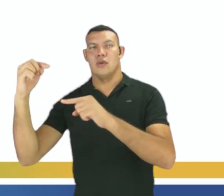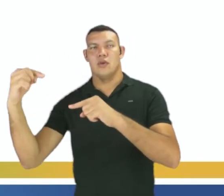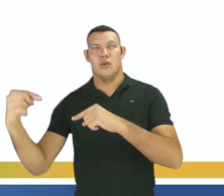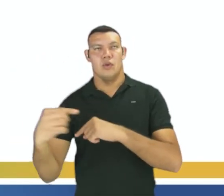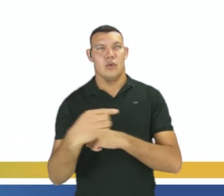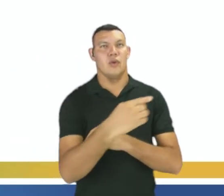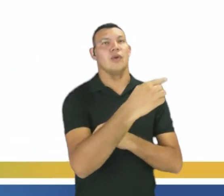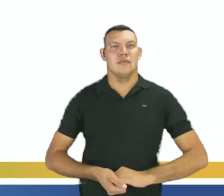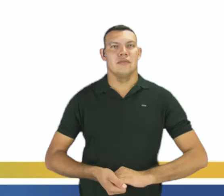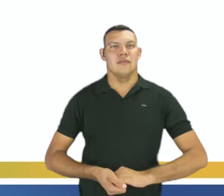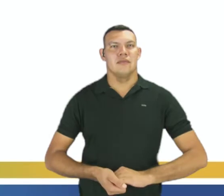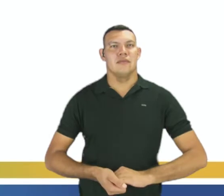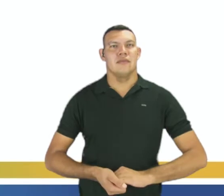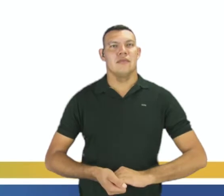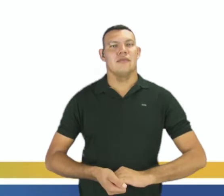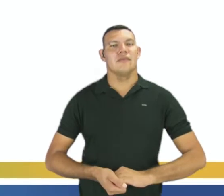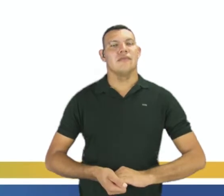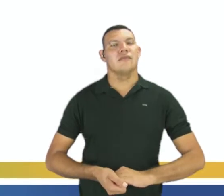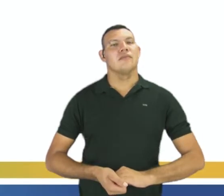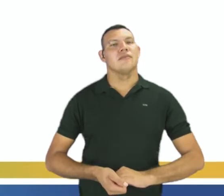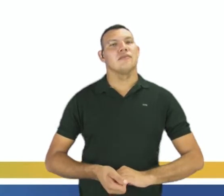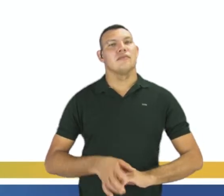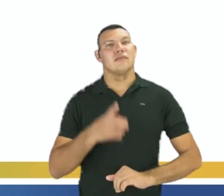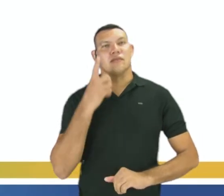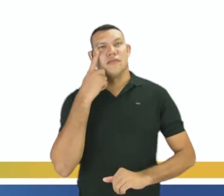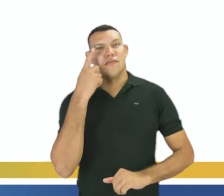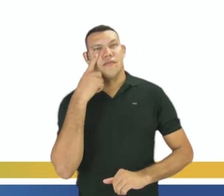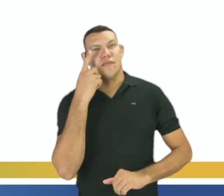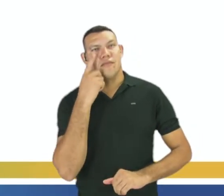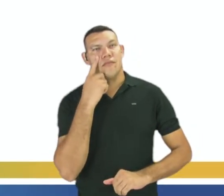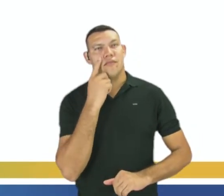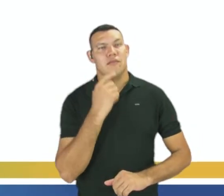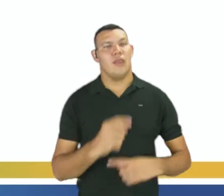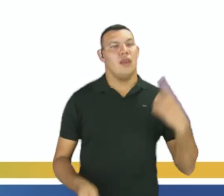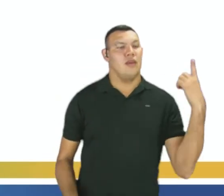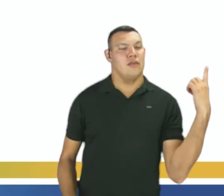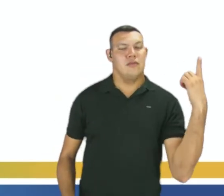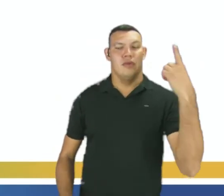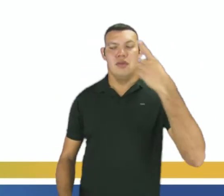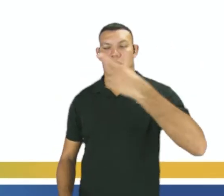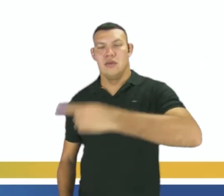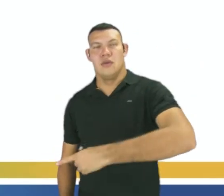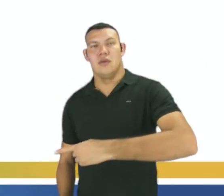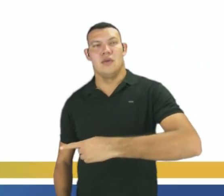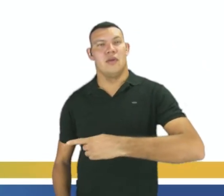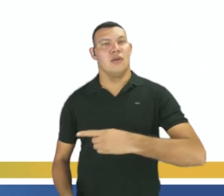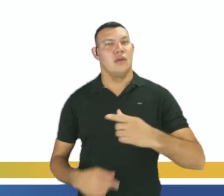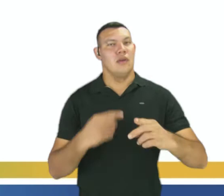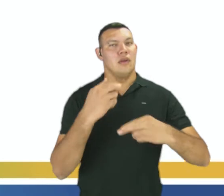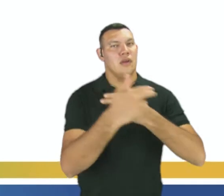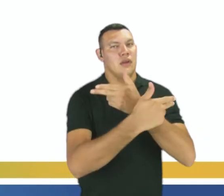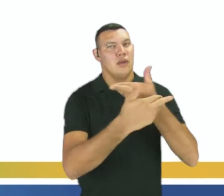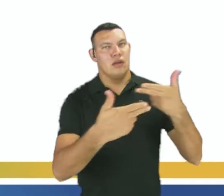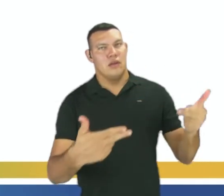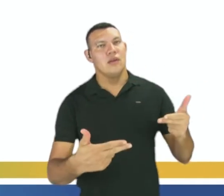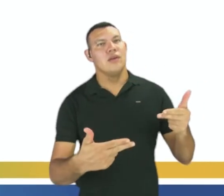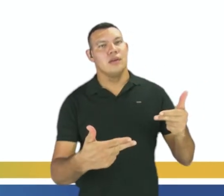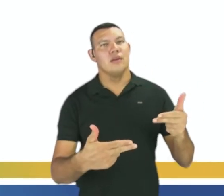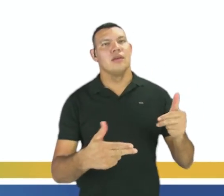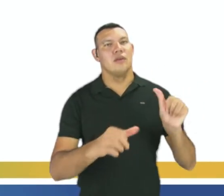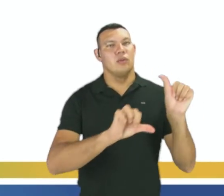2. E nós temos aqui também a reação direta, que é quando nós temos os reagentes sendo